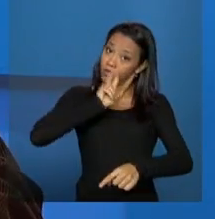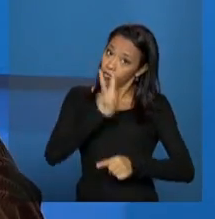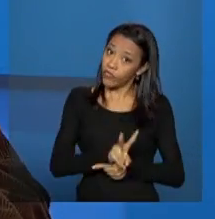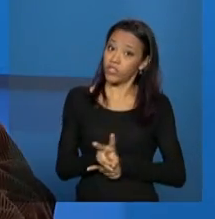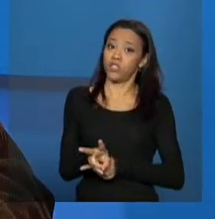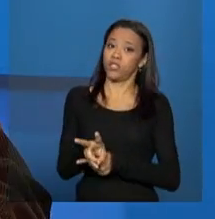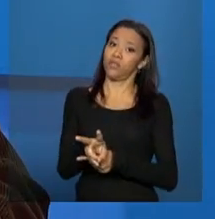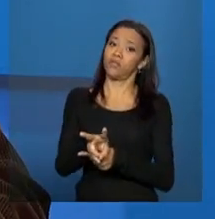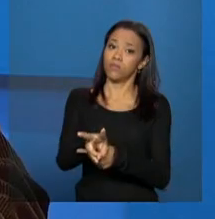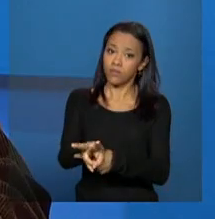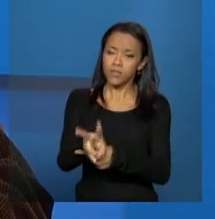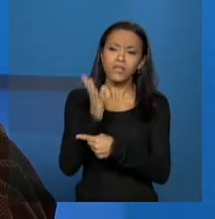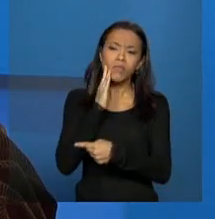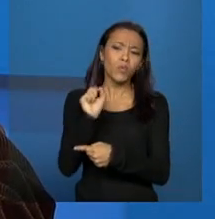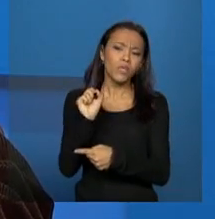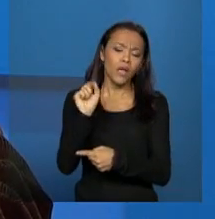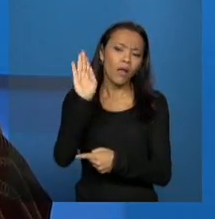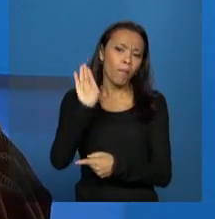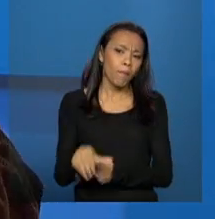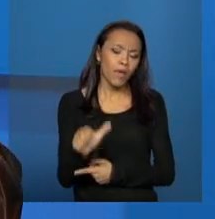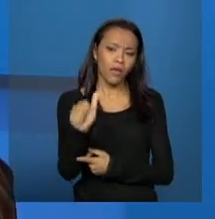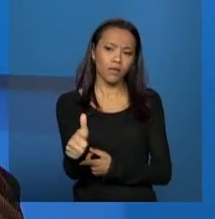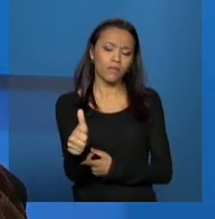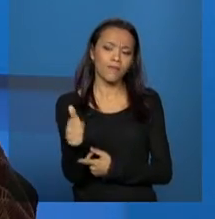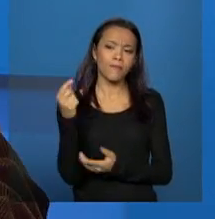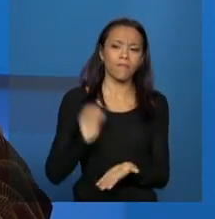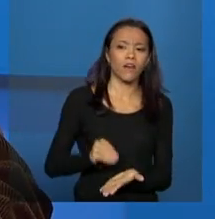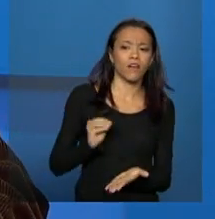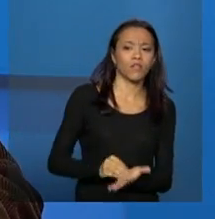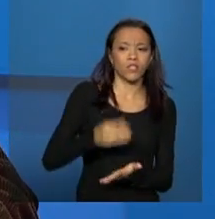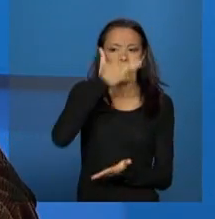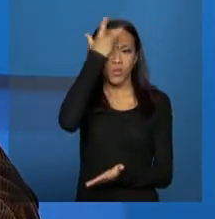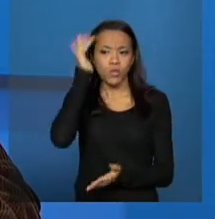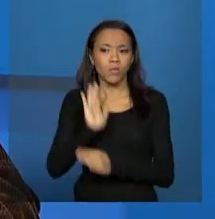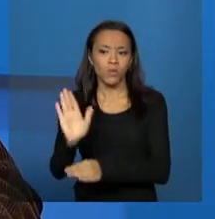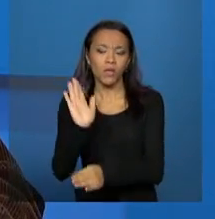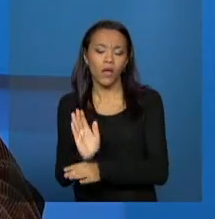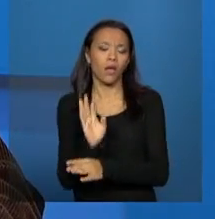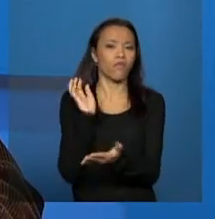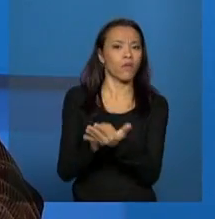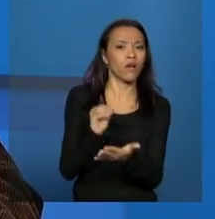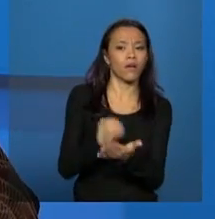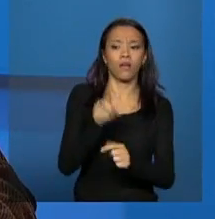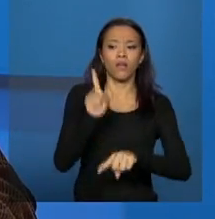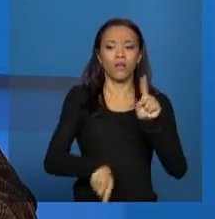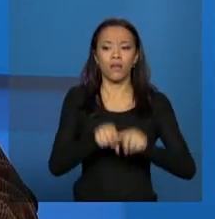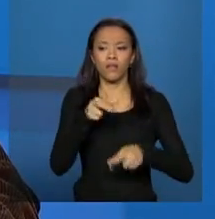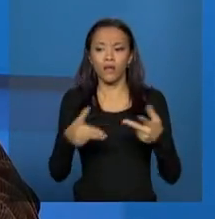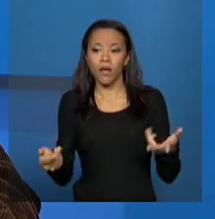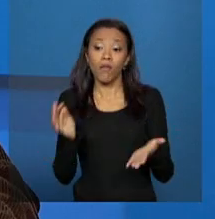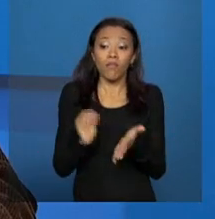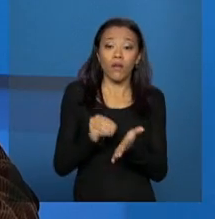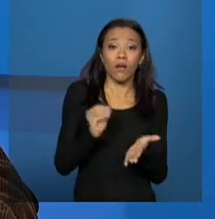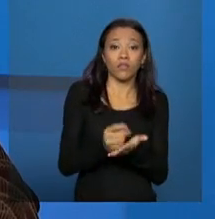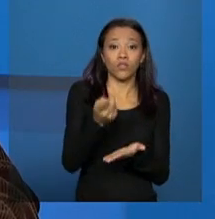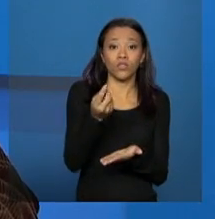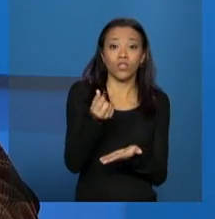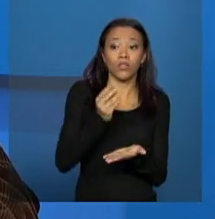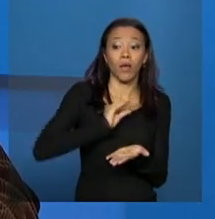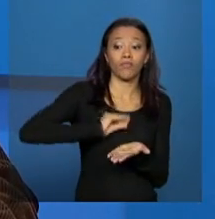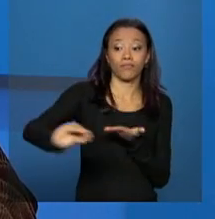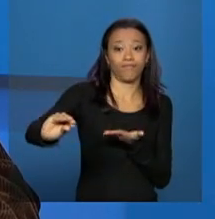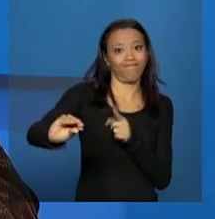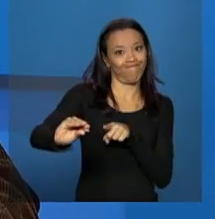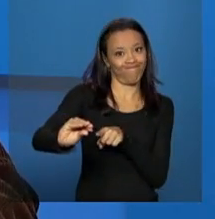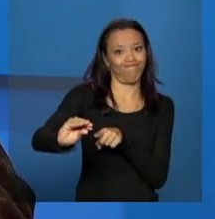acompanhando e verificando a necessidade de recursos humanos, a necessidade de equipamentos, a necessidade de recursos financeiros para custear, de fato,